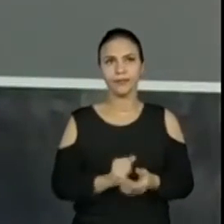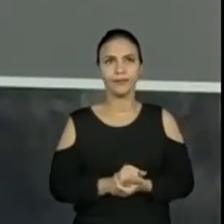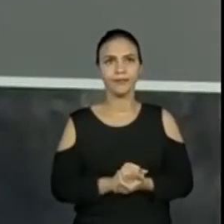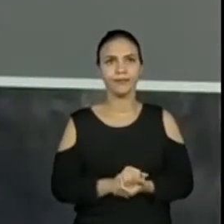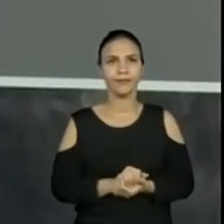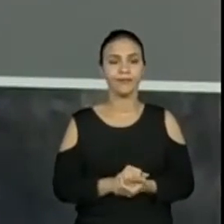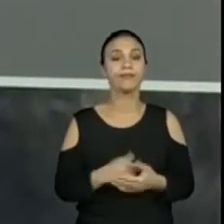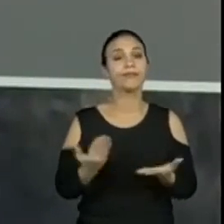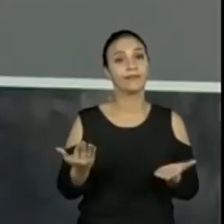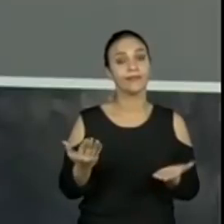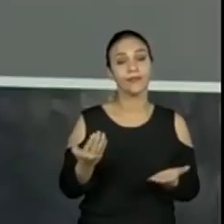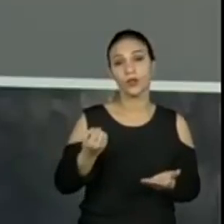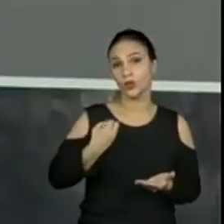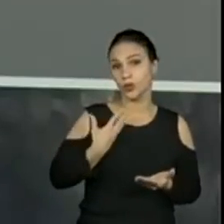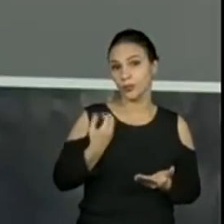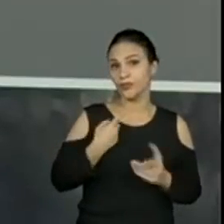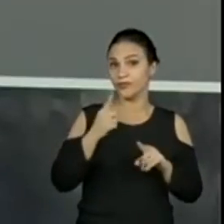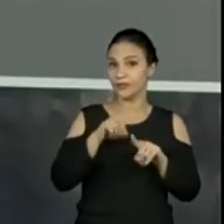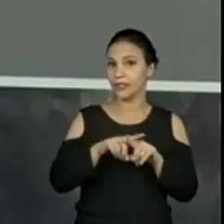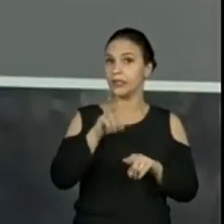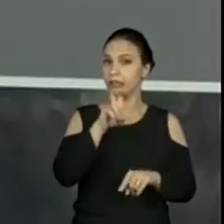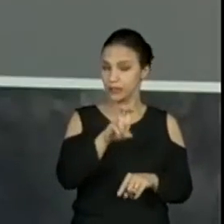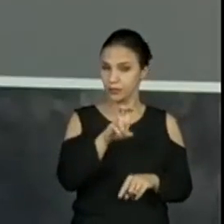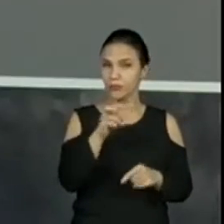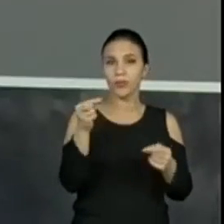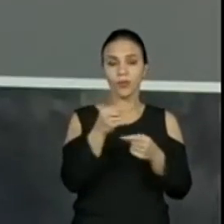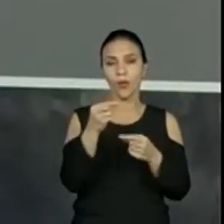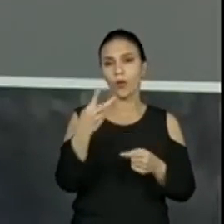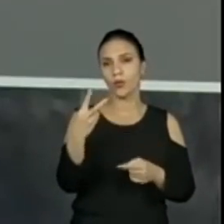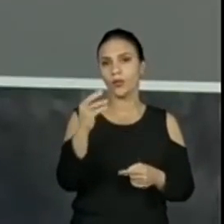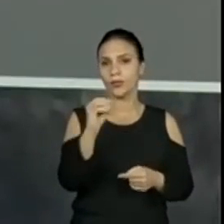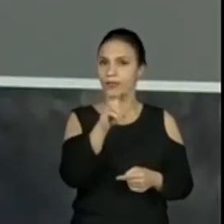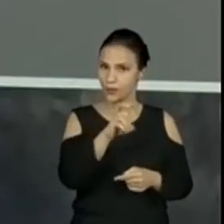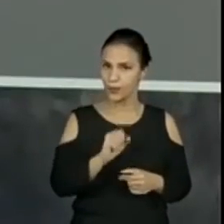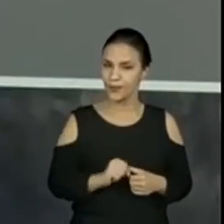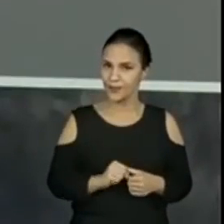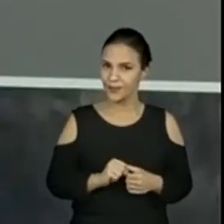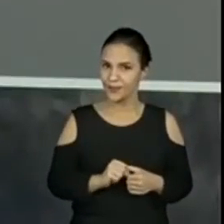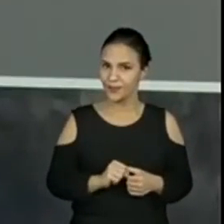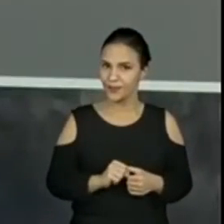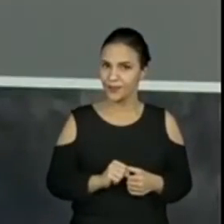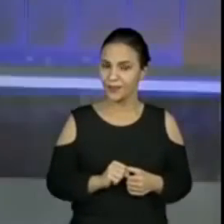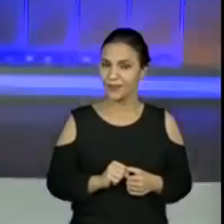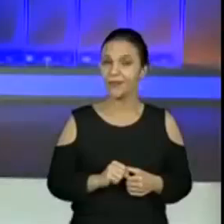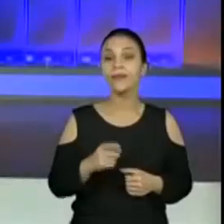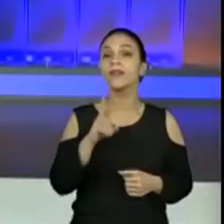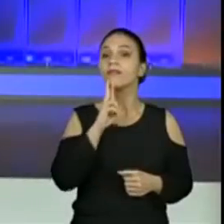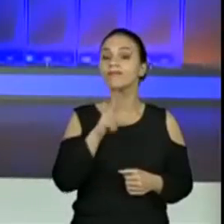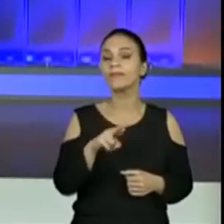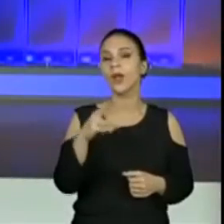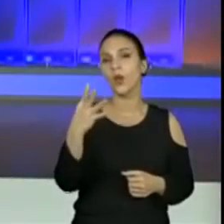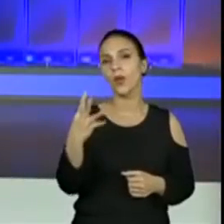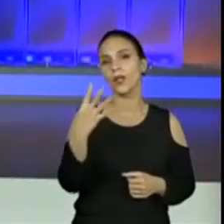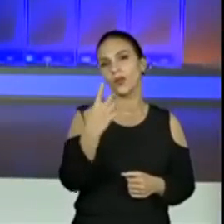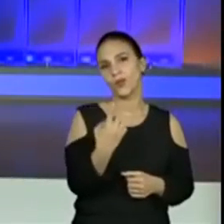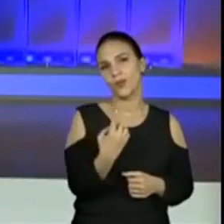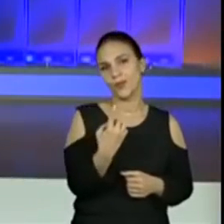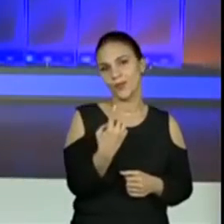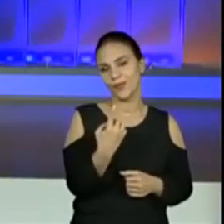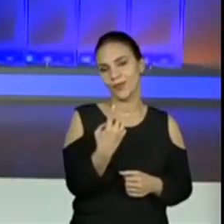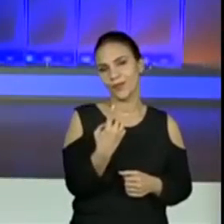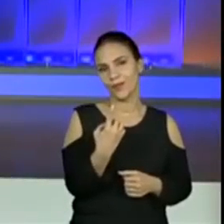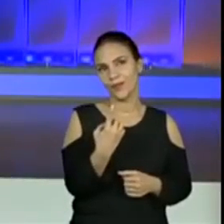Então, um número vezes 5 que vai dar 205. 41. É o número 41.